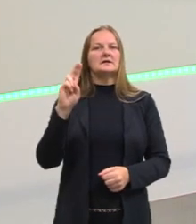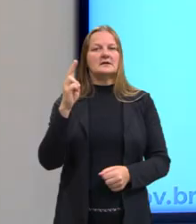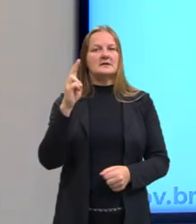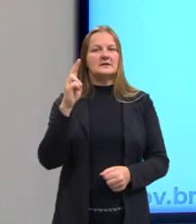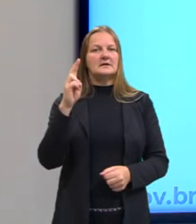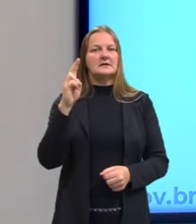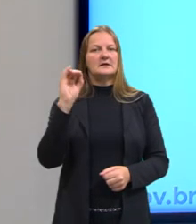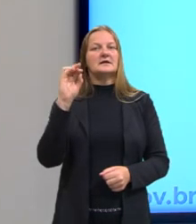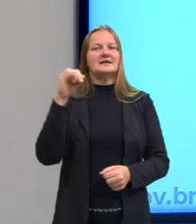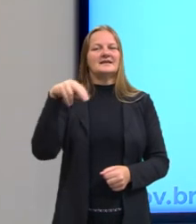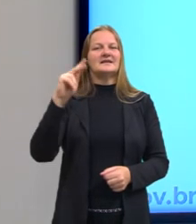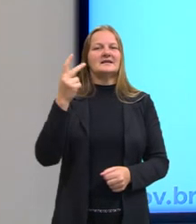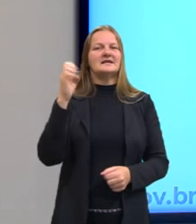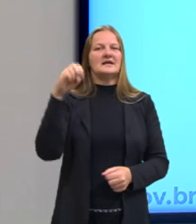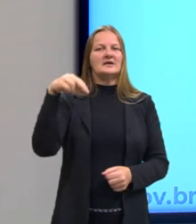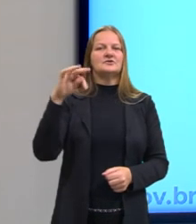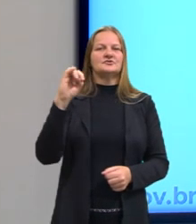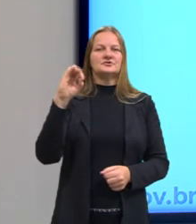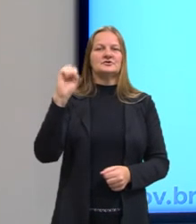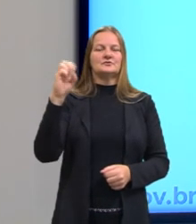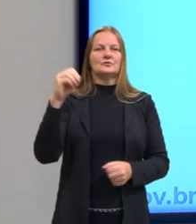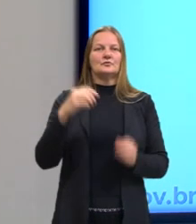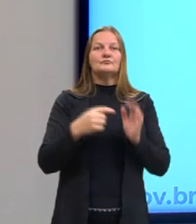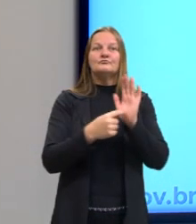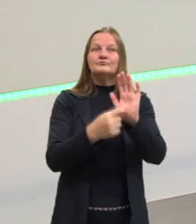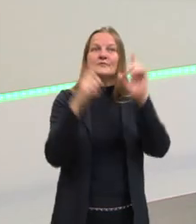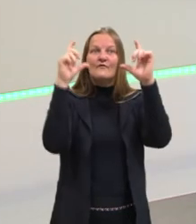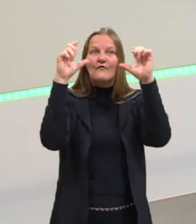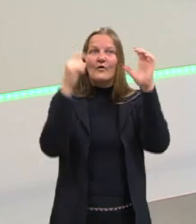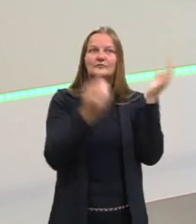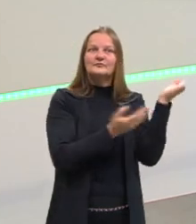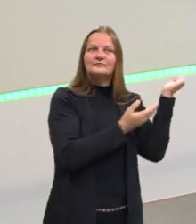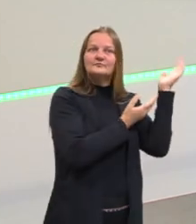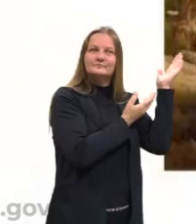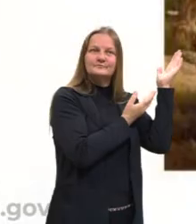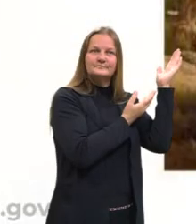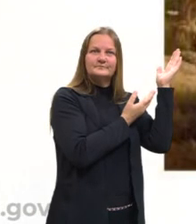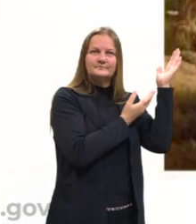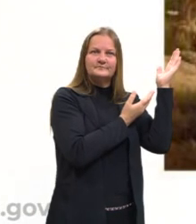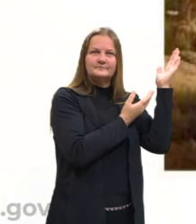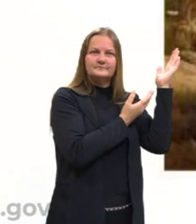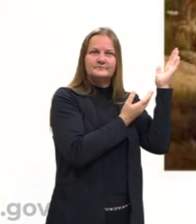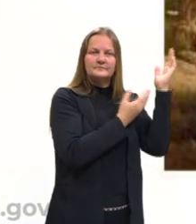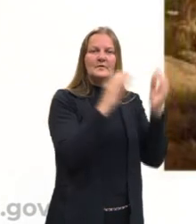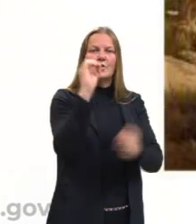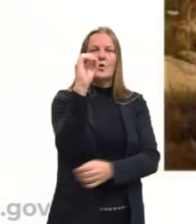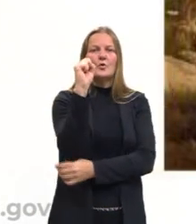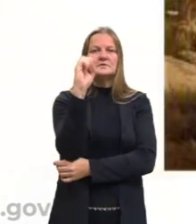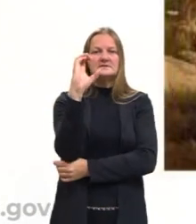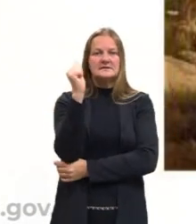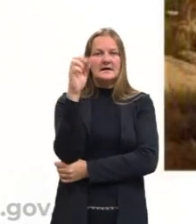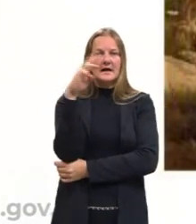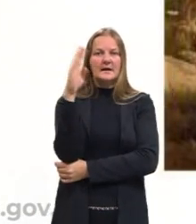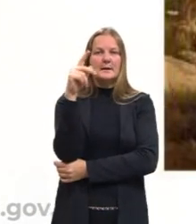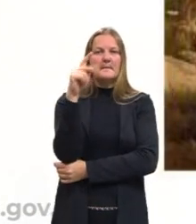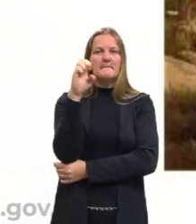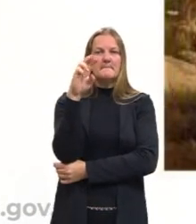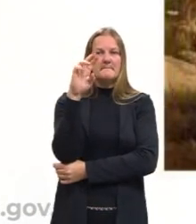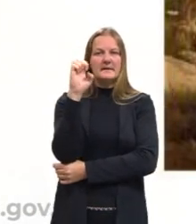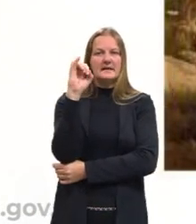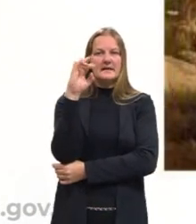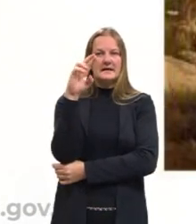Aqui temos uma imagem do desembarque de Cabral em Porto Seguro, retratado por Oscar Pereira da Silva, em 1904.